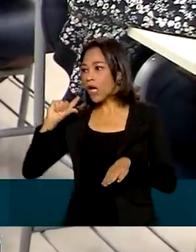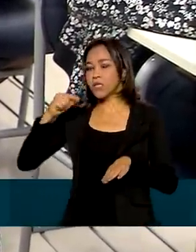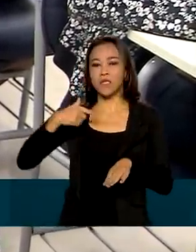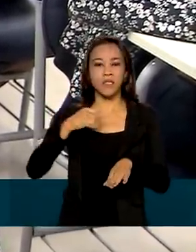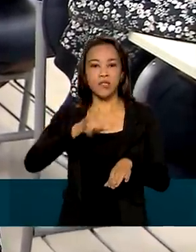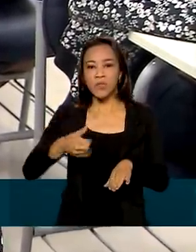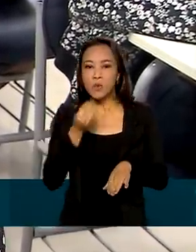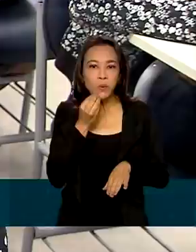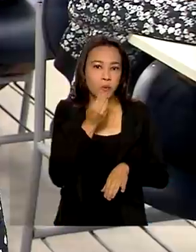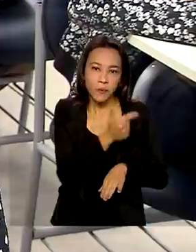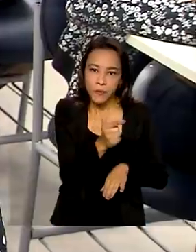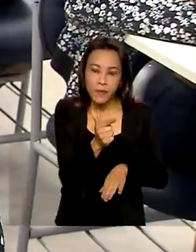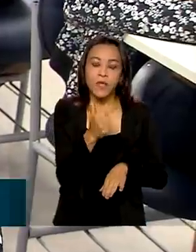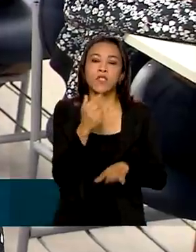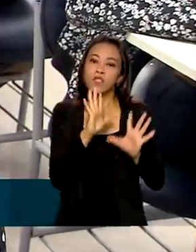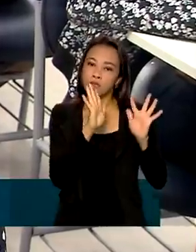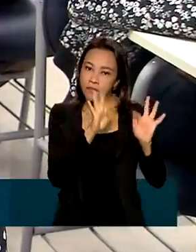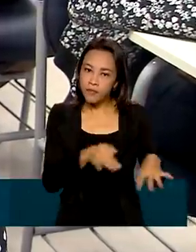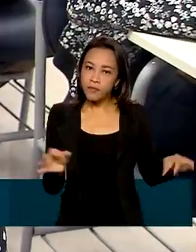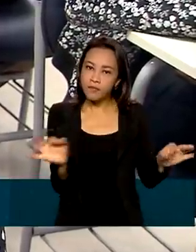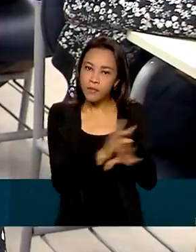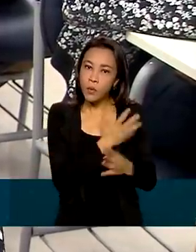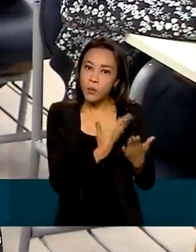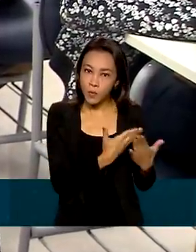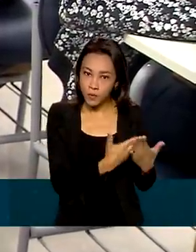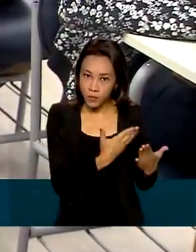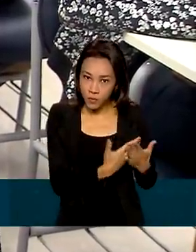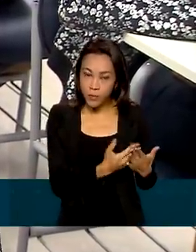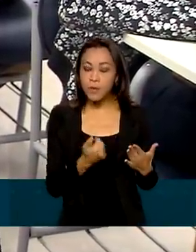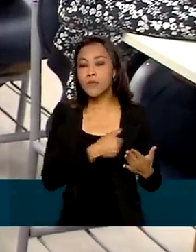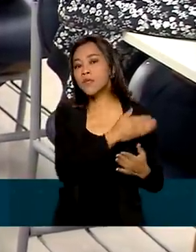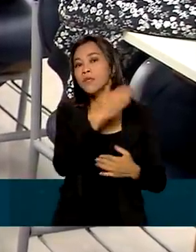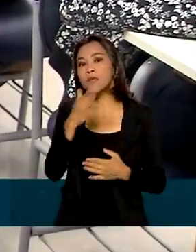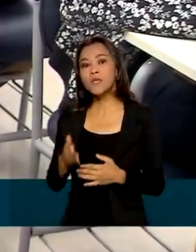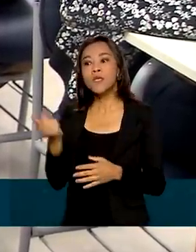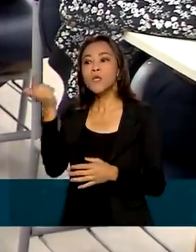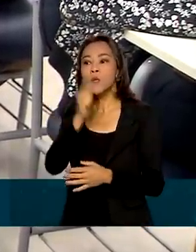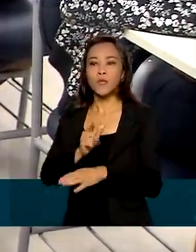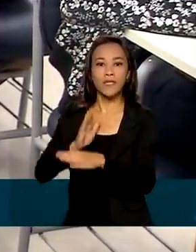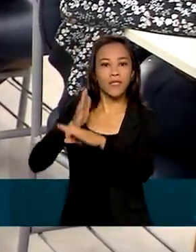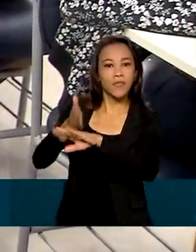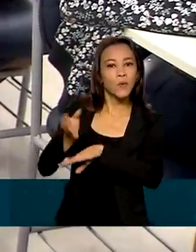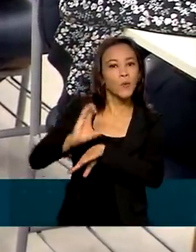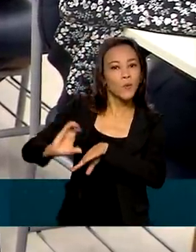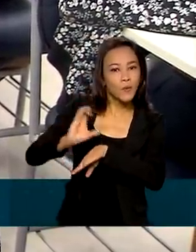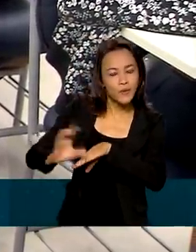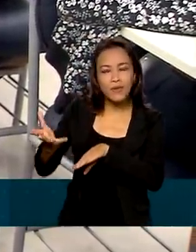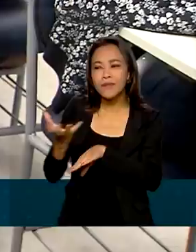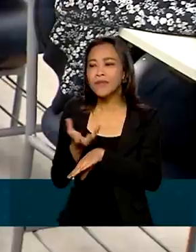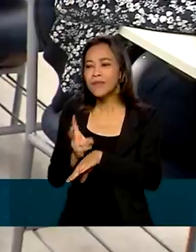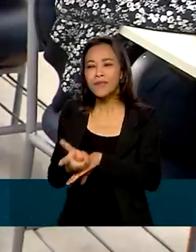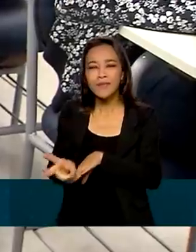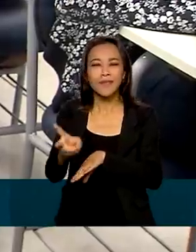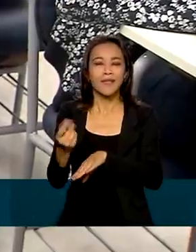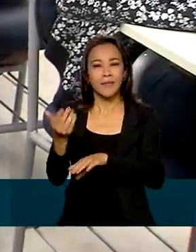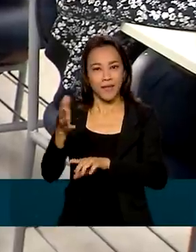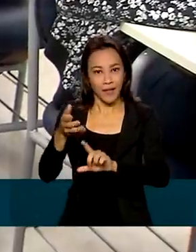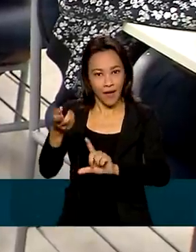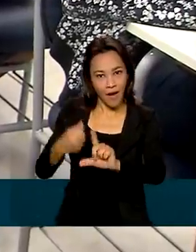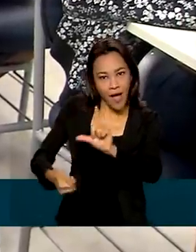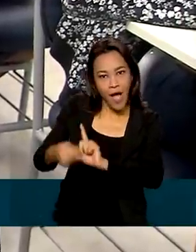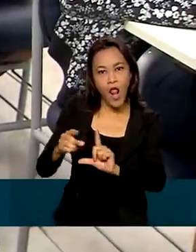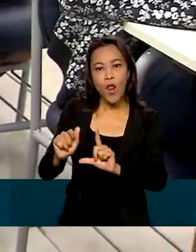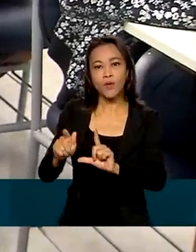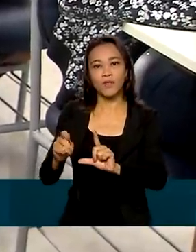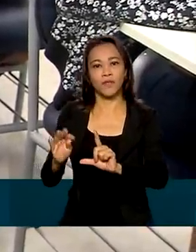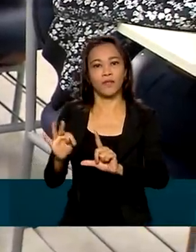Concluí o meu estudo e consegui um curso que eu sempre quis fazer, Operação Logística, então agora